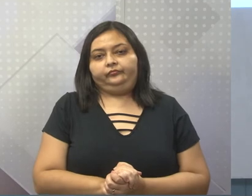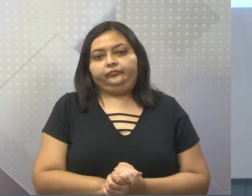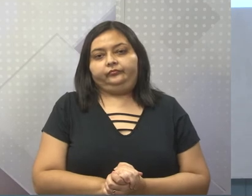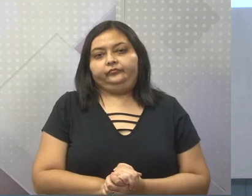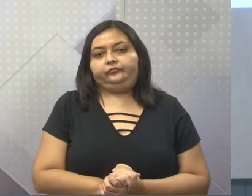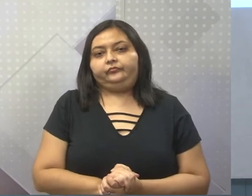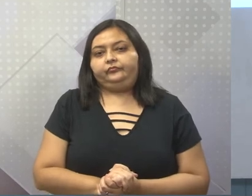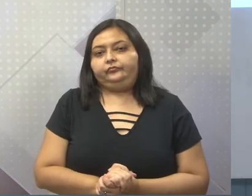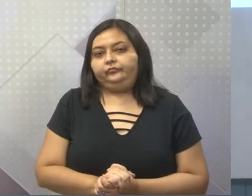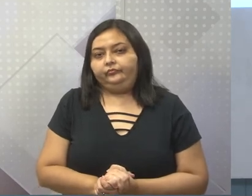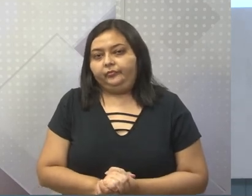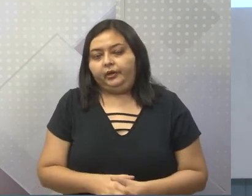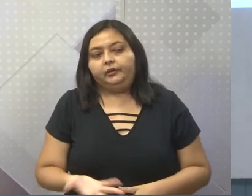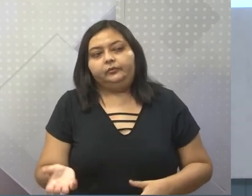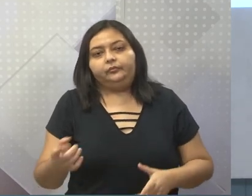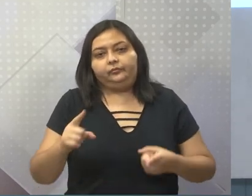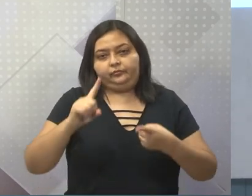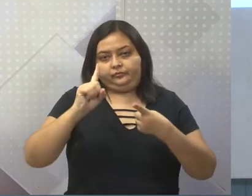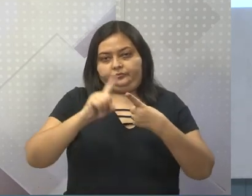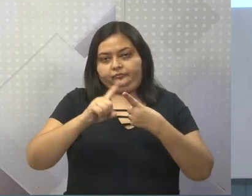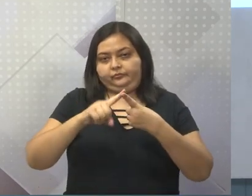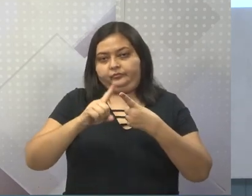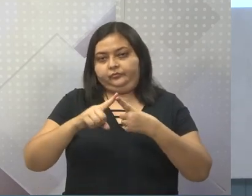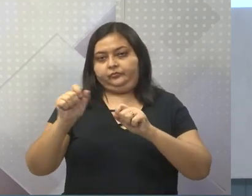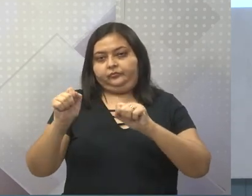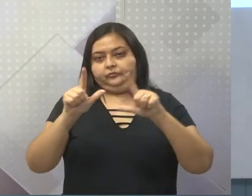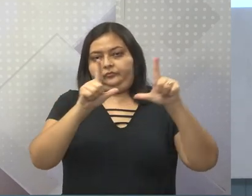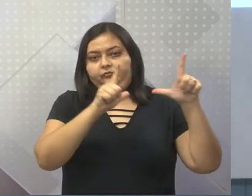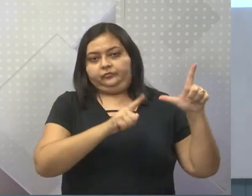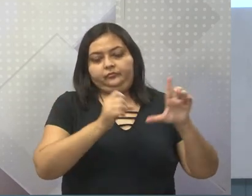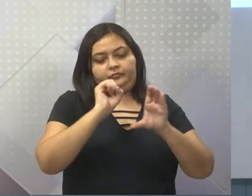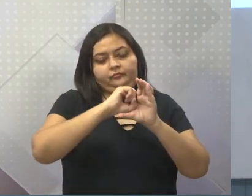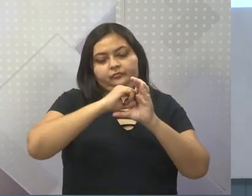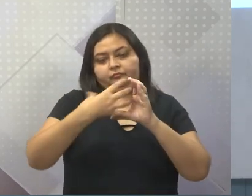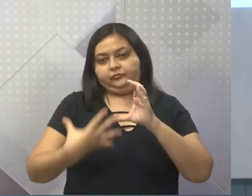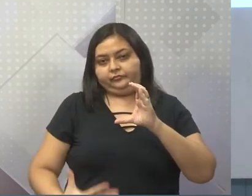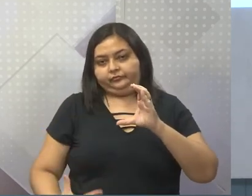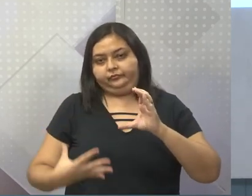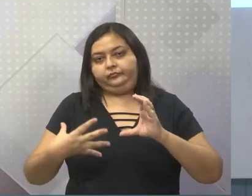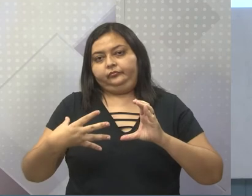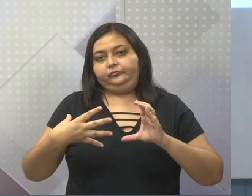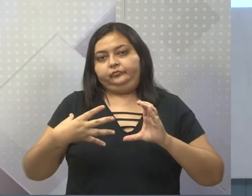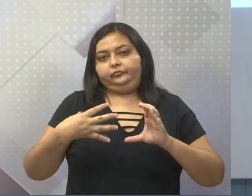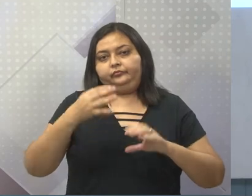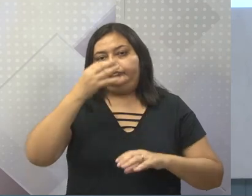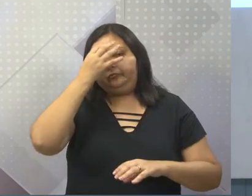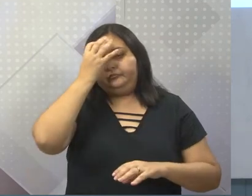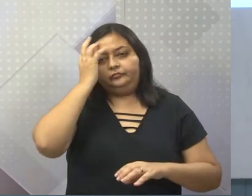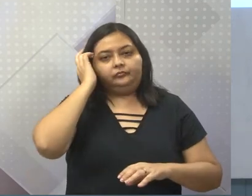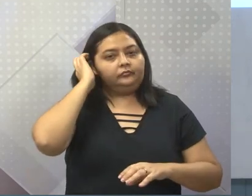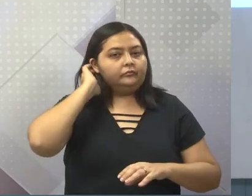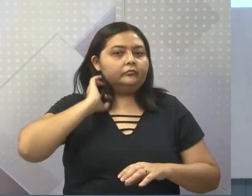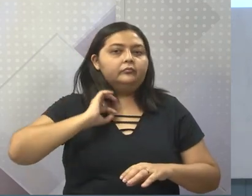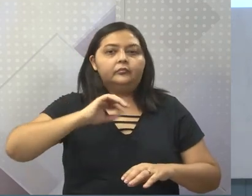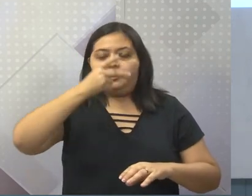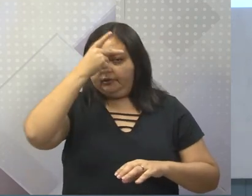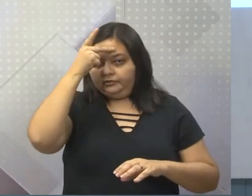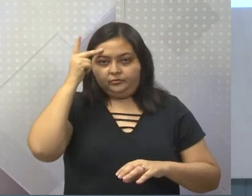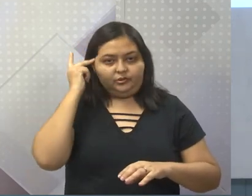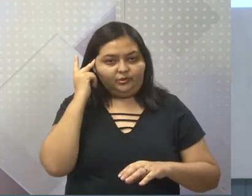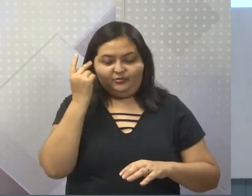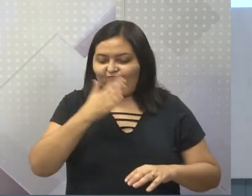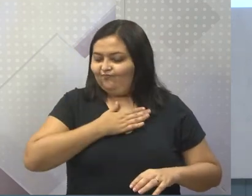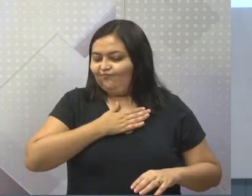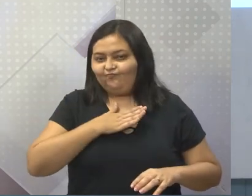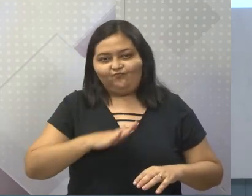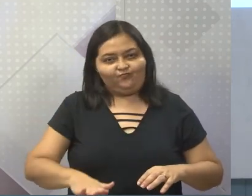Vamos lá, primeiro ponto lá do slide. Principais causas. Então, pessoal, o pessoal realmente tava indignado com essa questão da cobrança